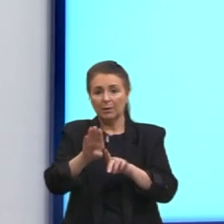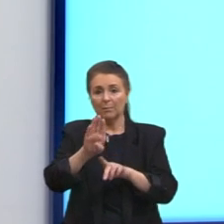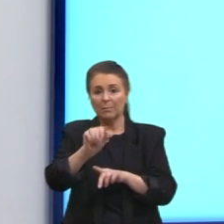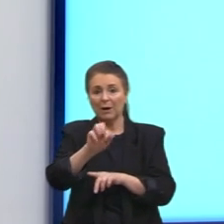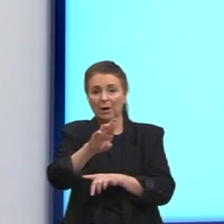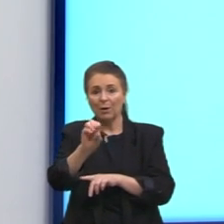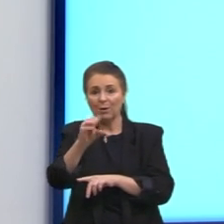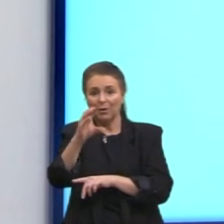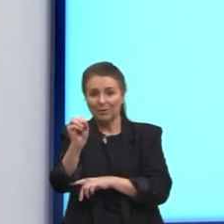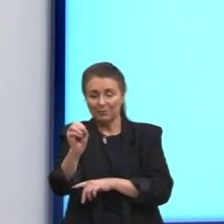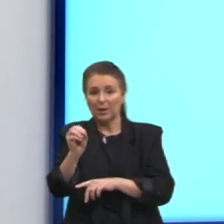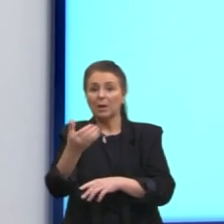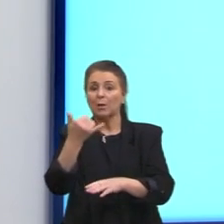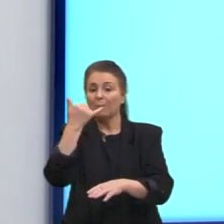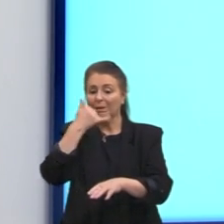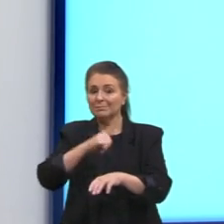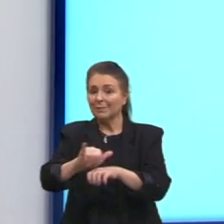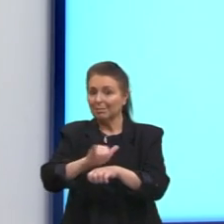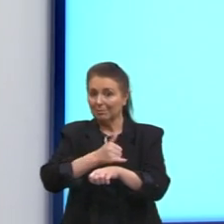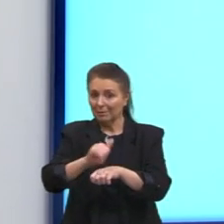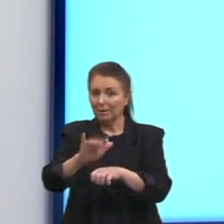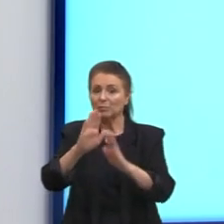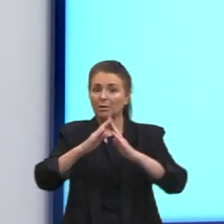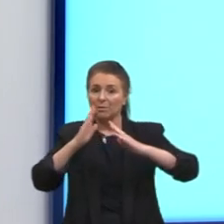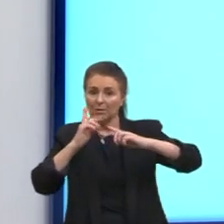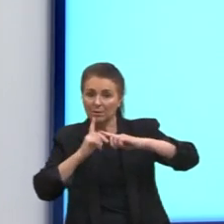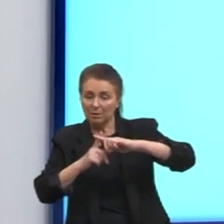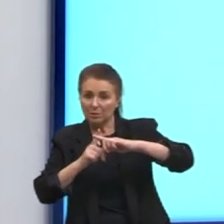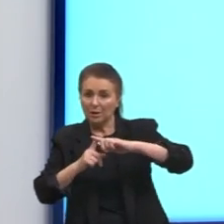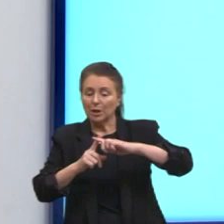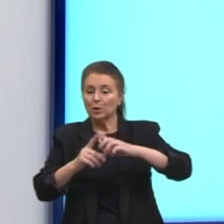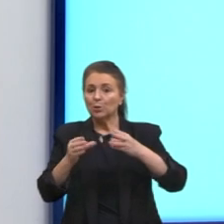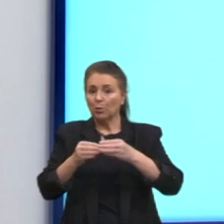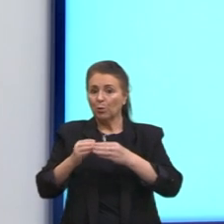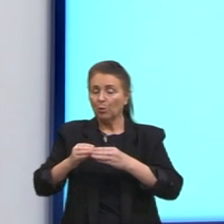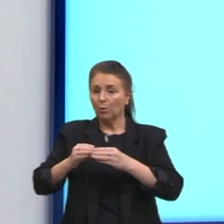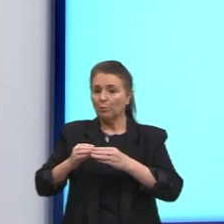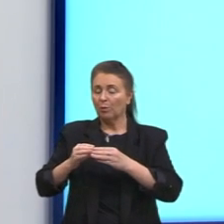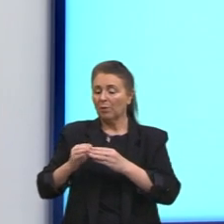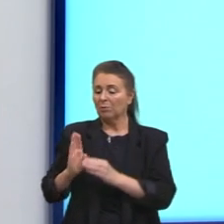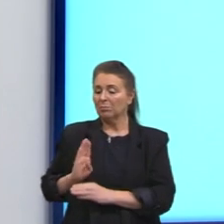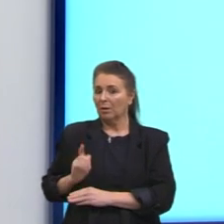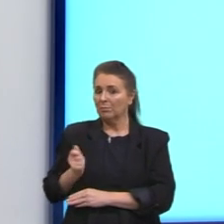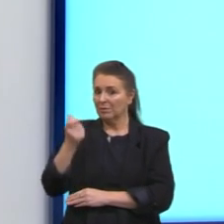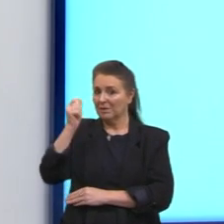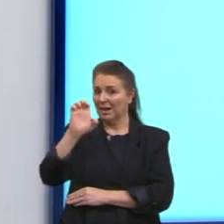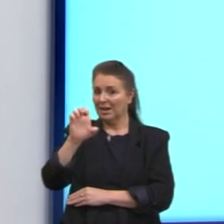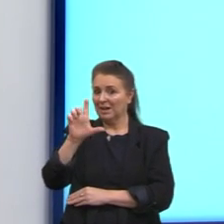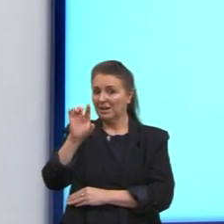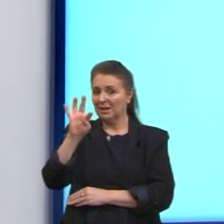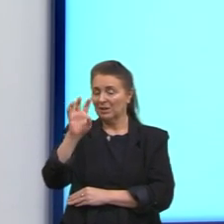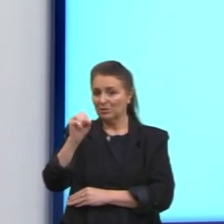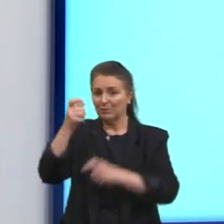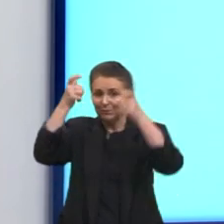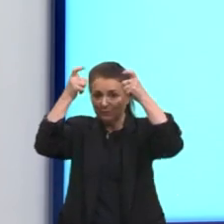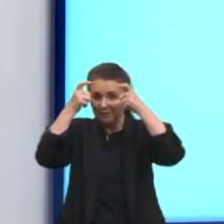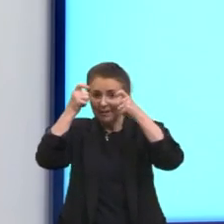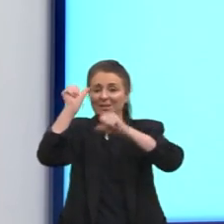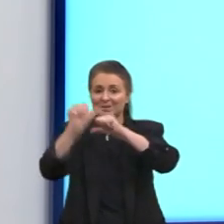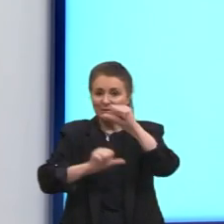estratégia da igreja e que é adotada ali pela elite, pelos reis, se transformando no rococó.